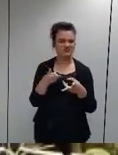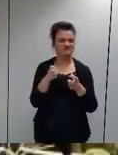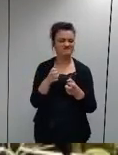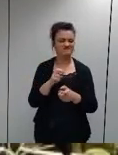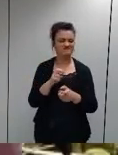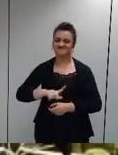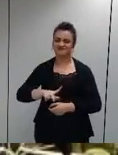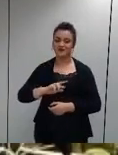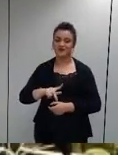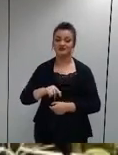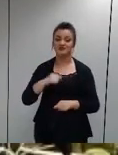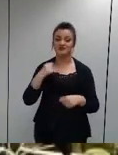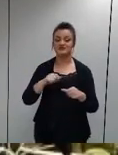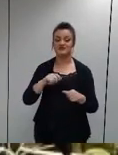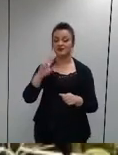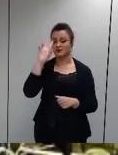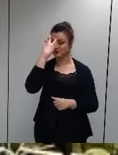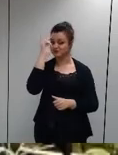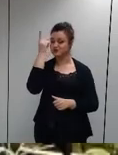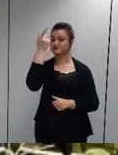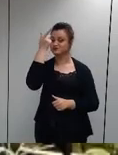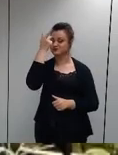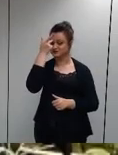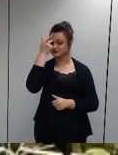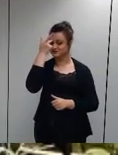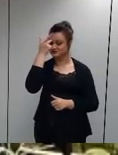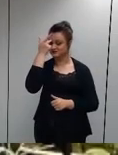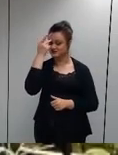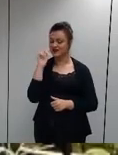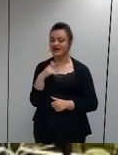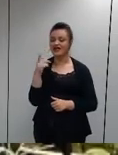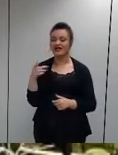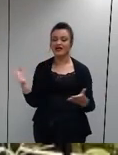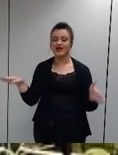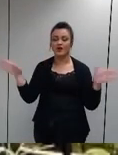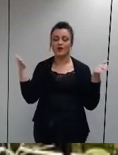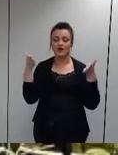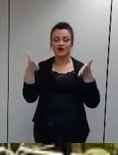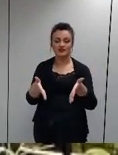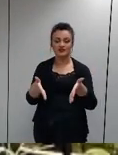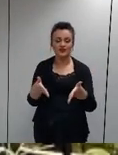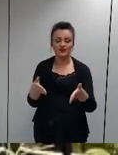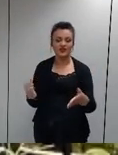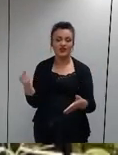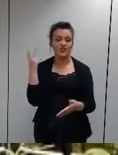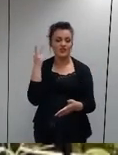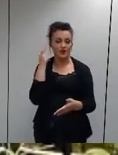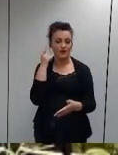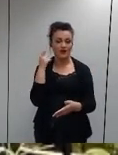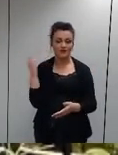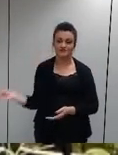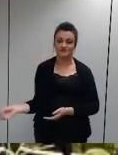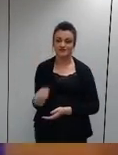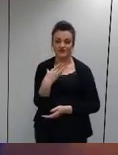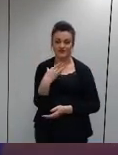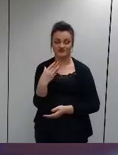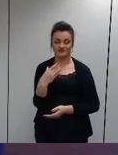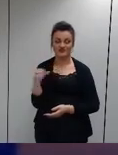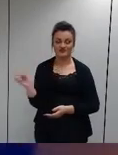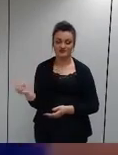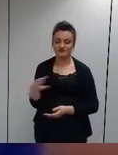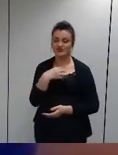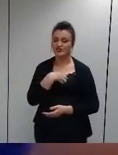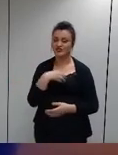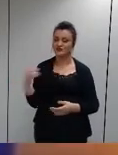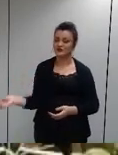Eleitoral, Ana Cláudia Mendonça. Ela destacou a necessidade de ter uma gestão flexível no teletrabalho e o olhar